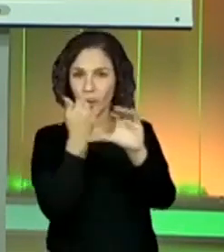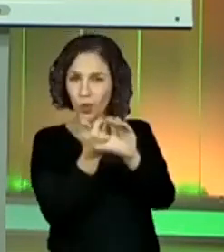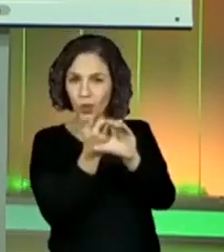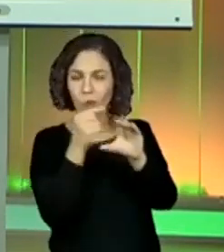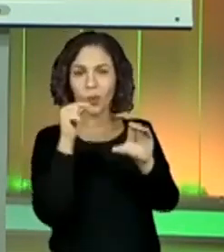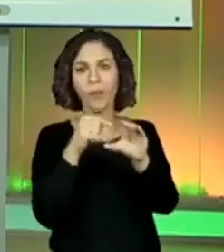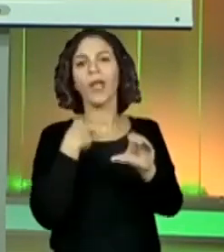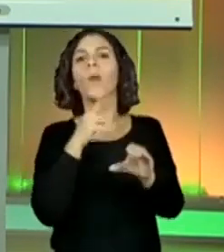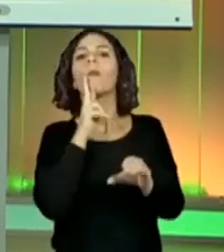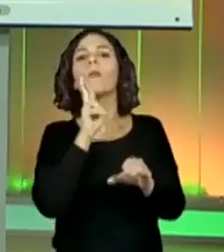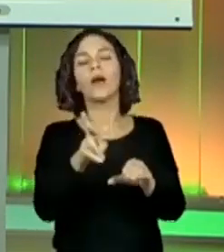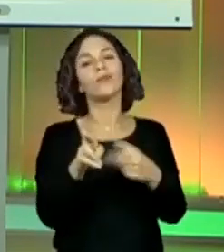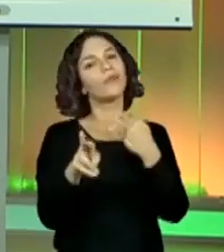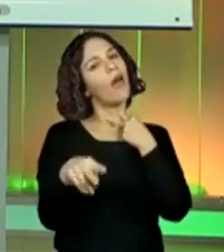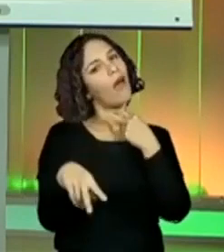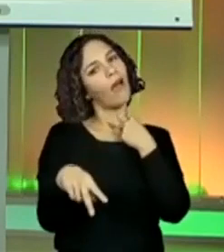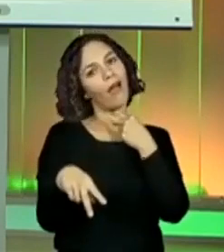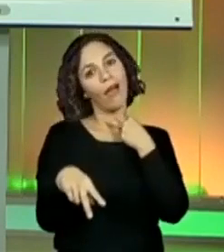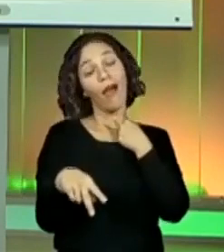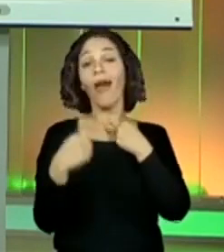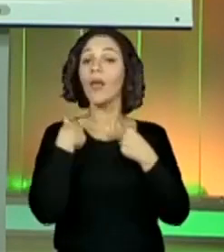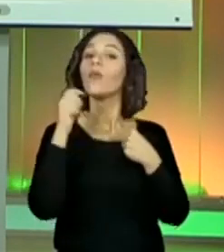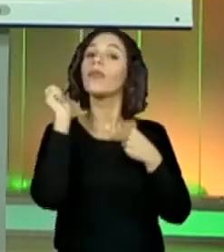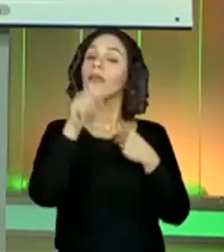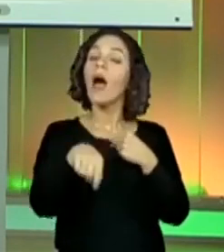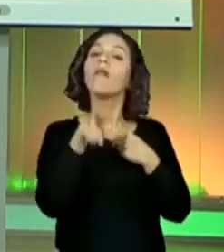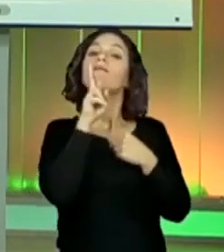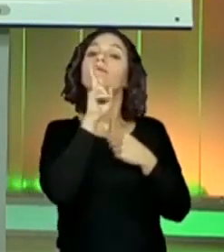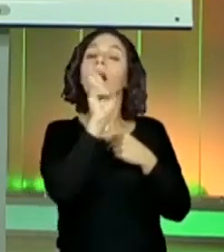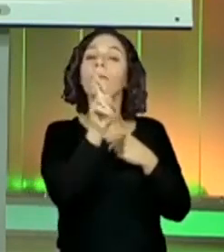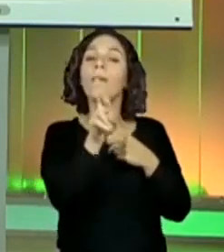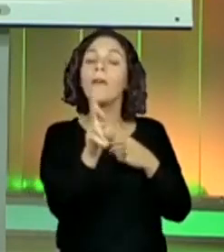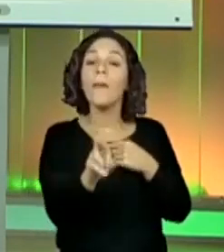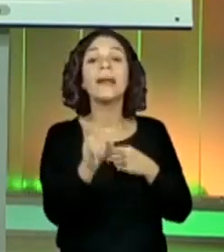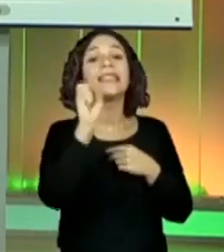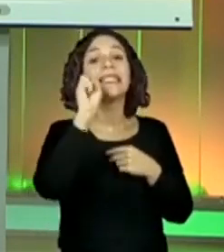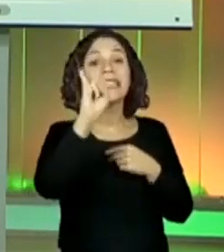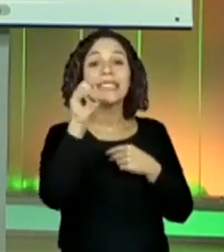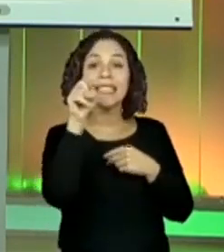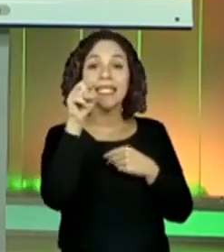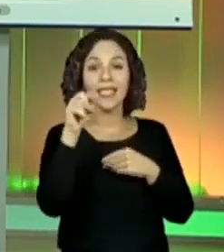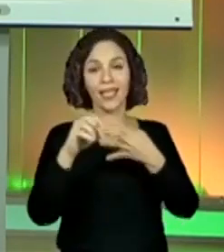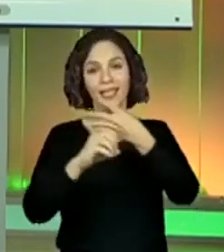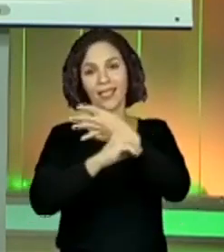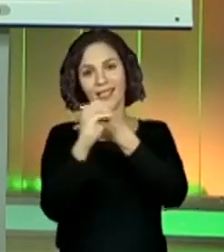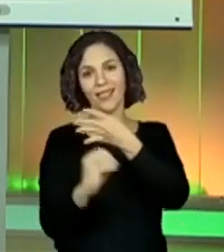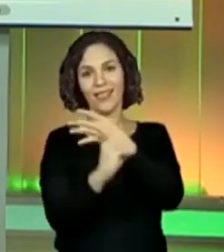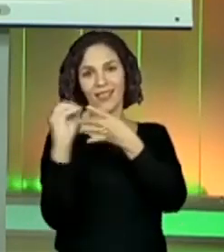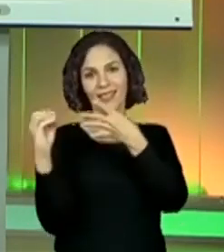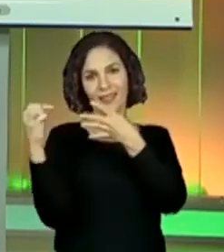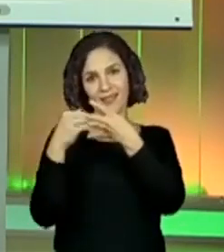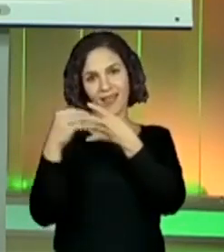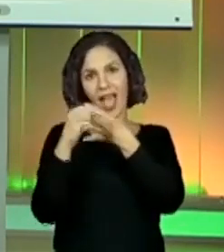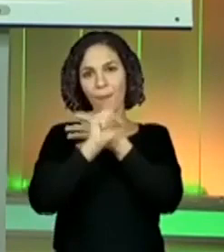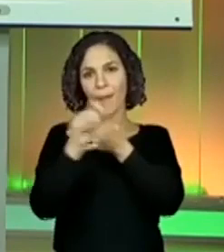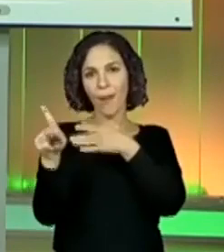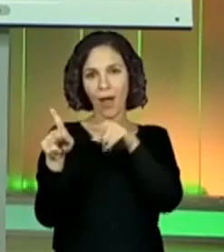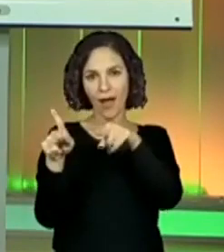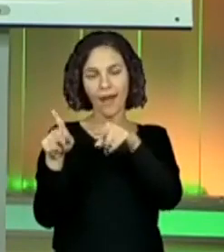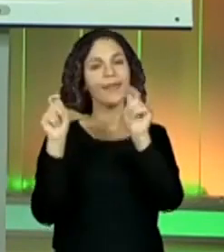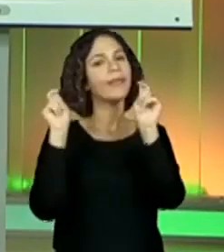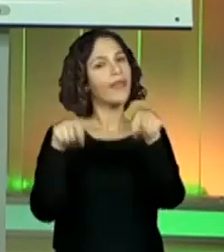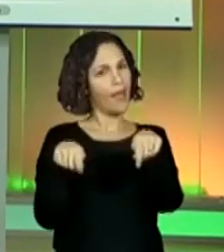não vou poder responder, né? Eu só consigo responder aquelas perguntas que são enviadas para o centro de mídia. E eu estou aqui com a Maria